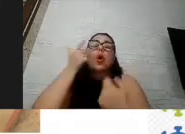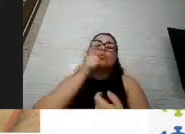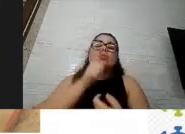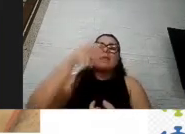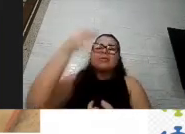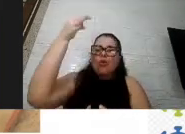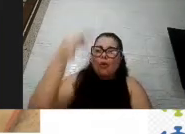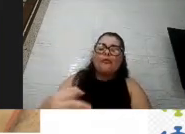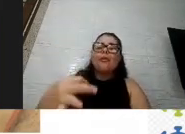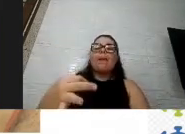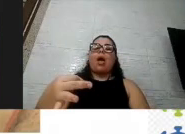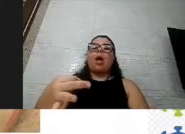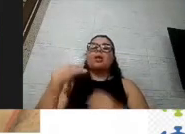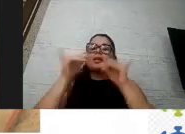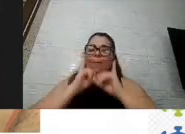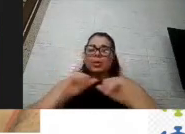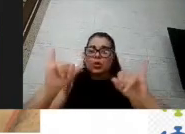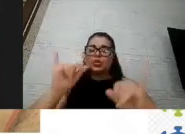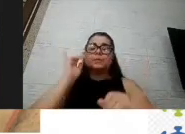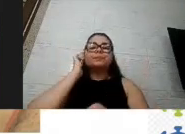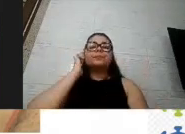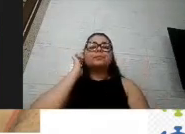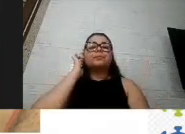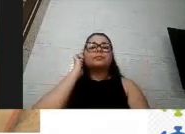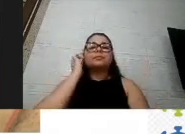preliminar que a gente publicou